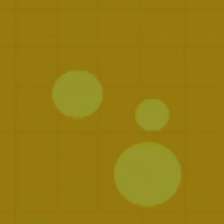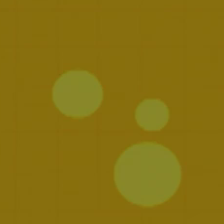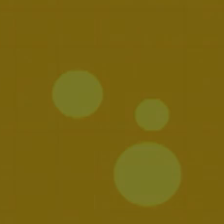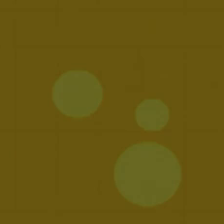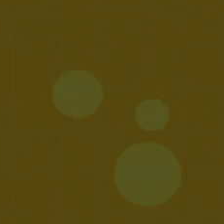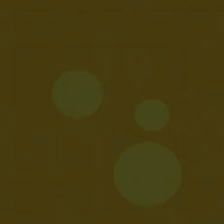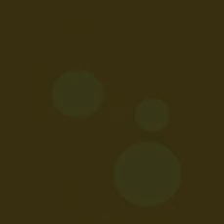Legenda O